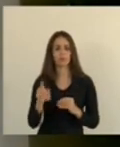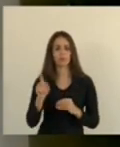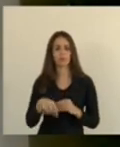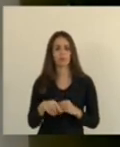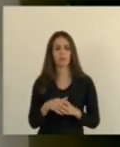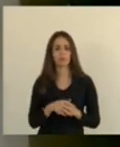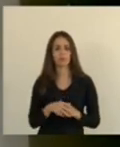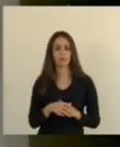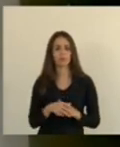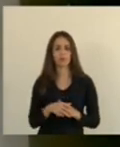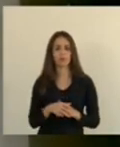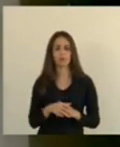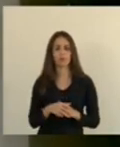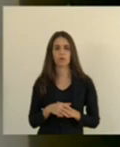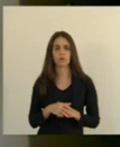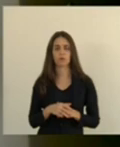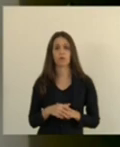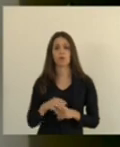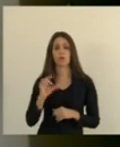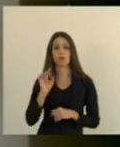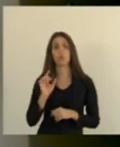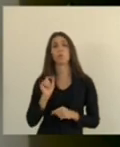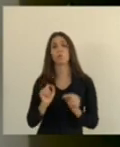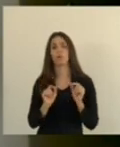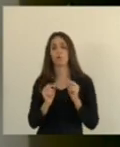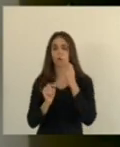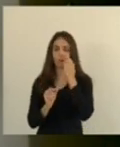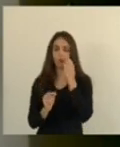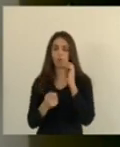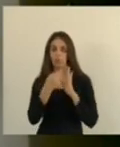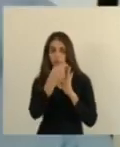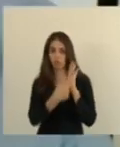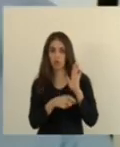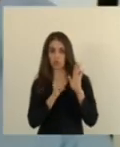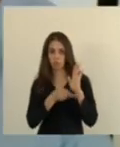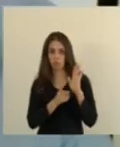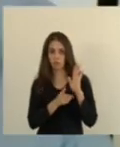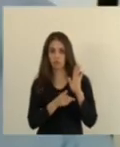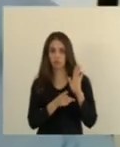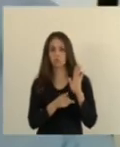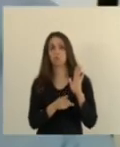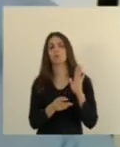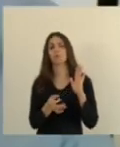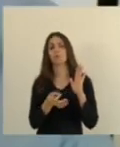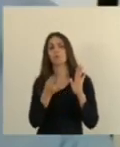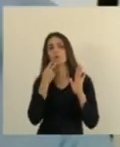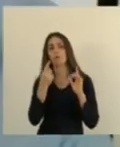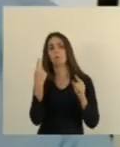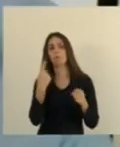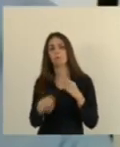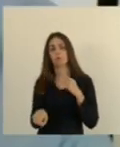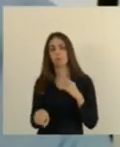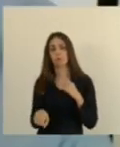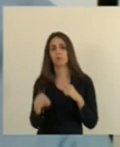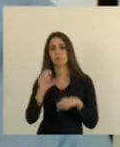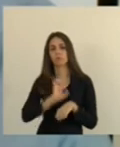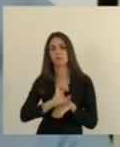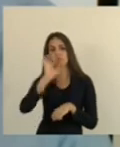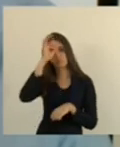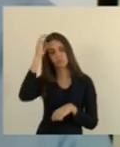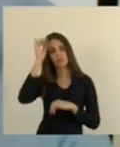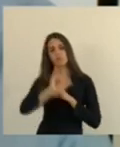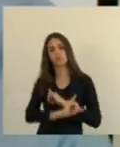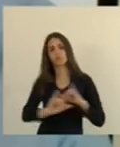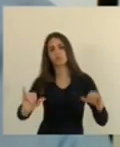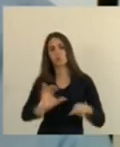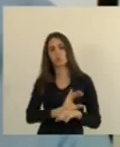comum para chegar um denominador seria o seguinte mantém o texto de vossa excelência quando diz que fica proibido no estado espirito santo a divulgação